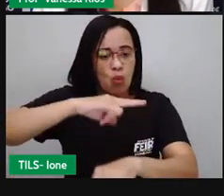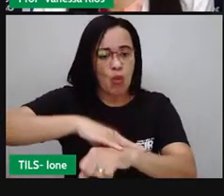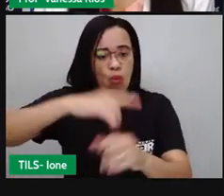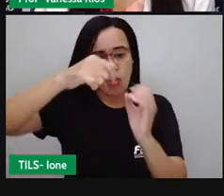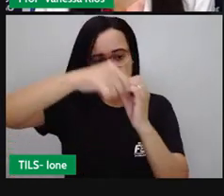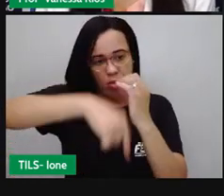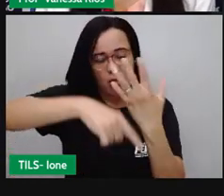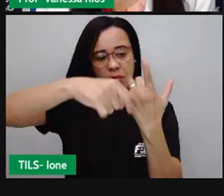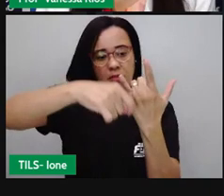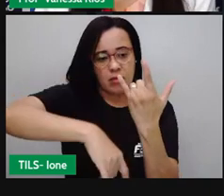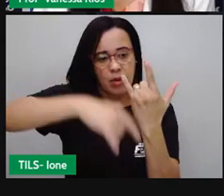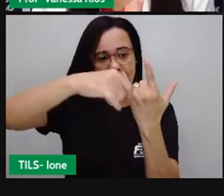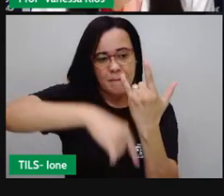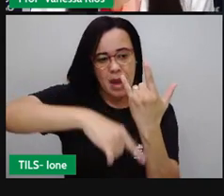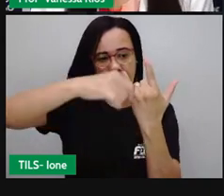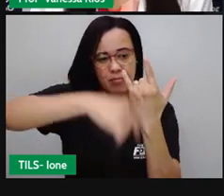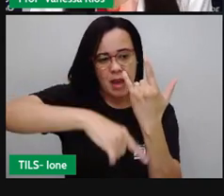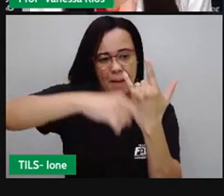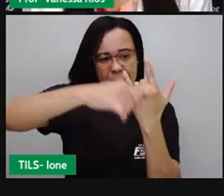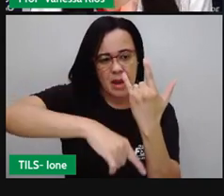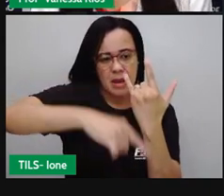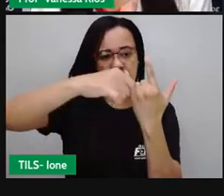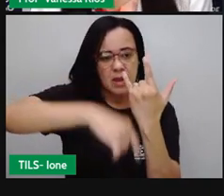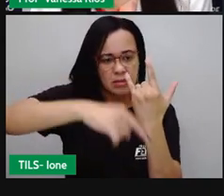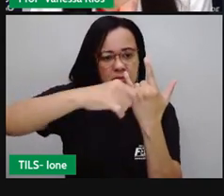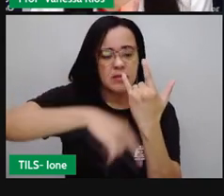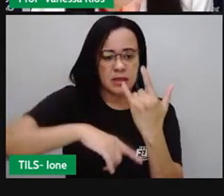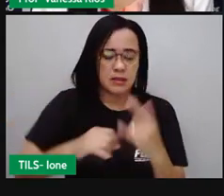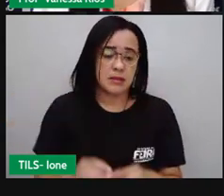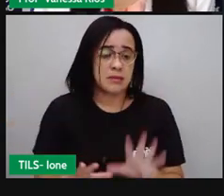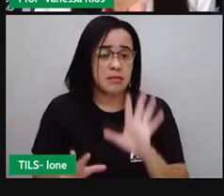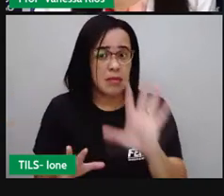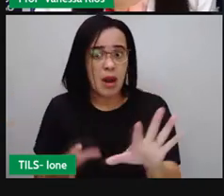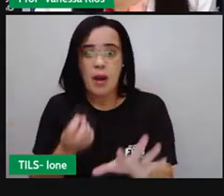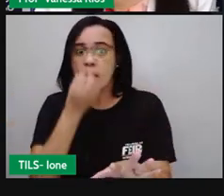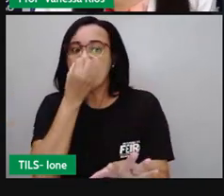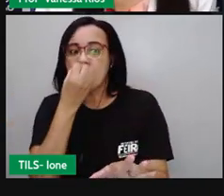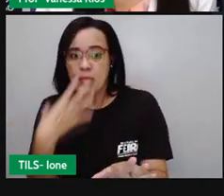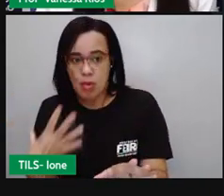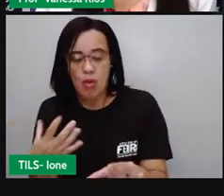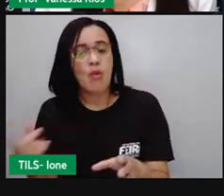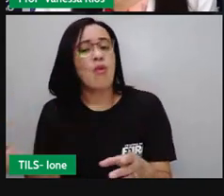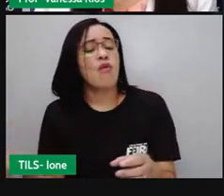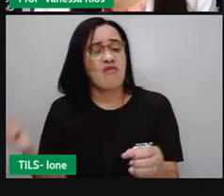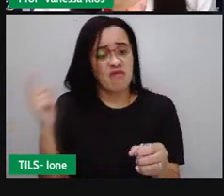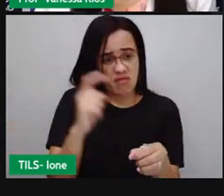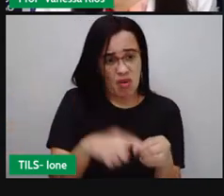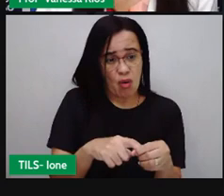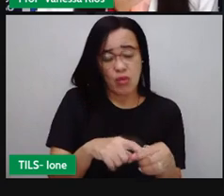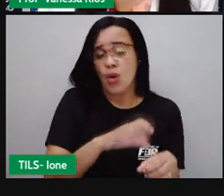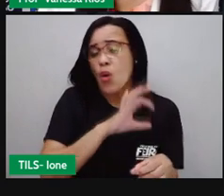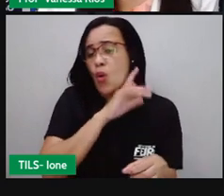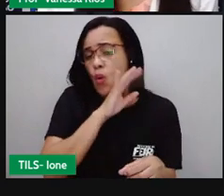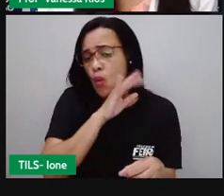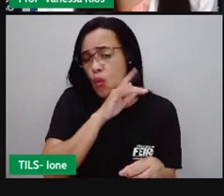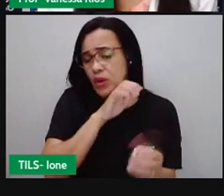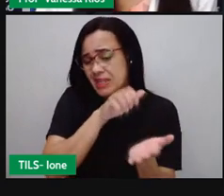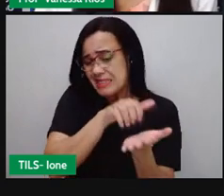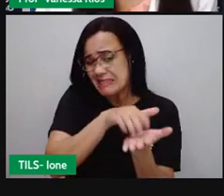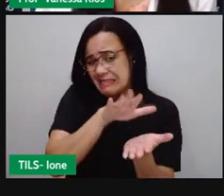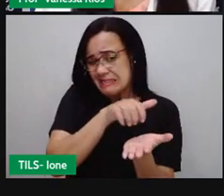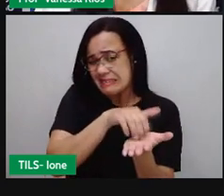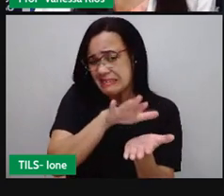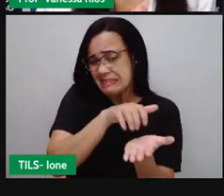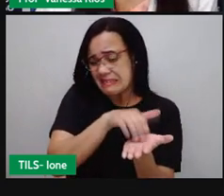aquilo que ficou bom volta para o nosso corpo e aquilo que não serve vai ser colocada para fora, que é a